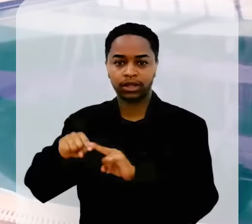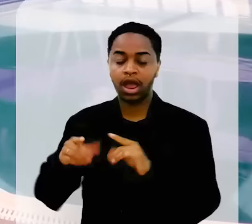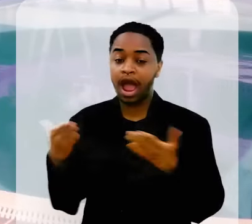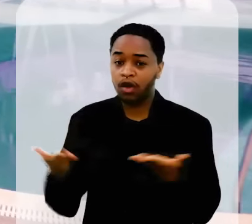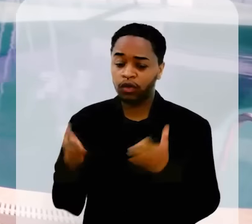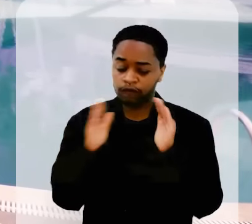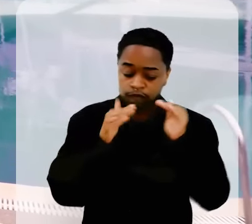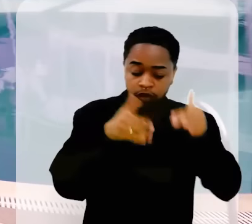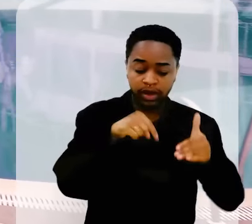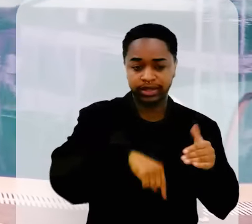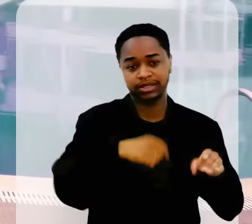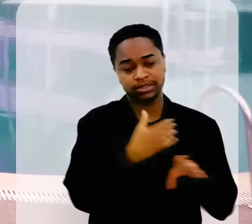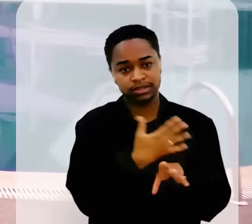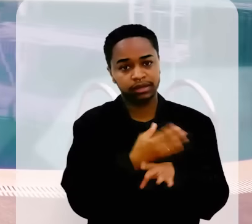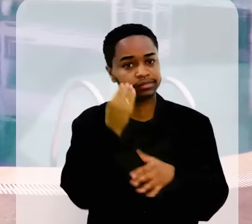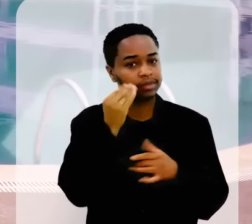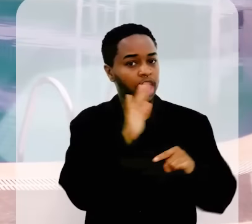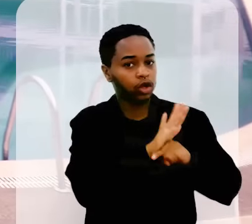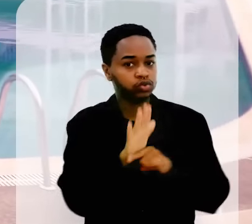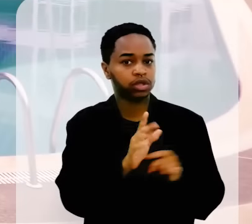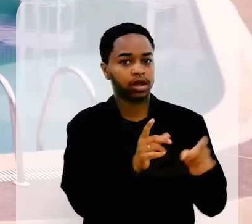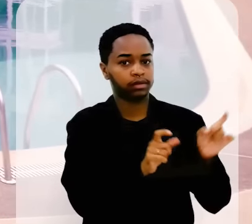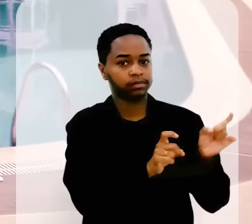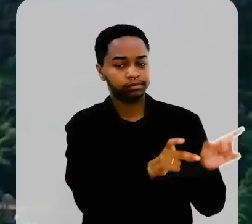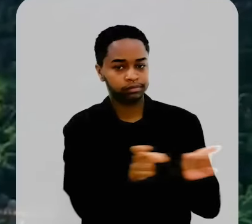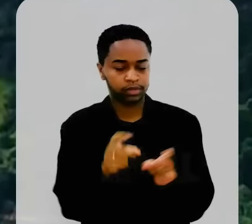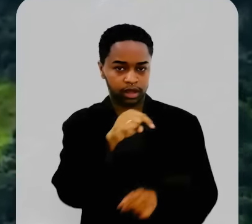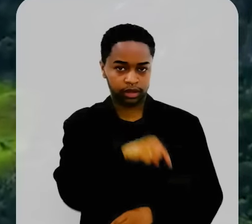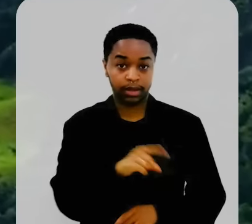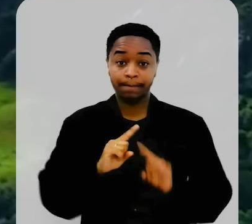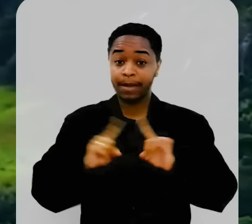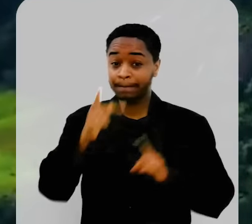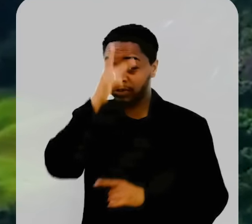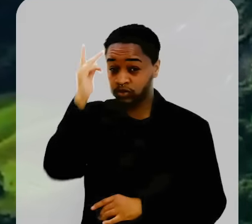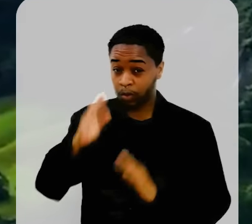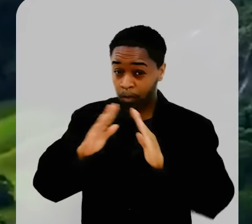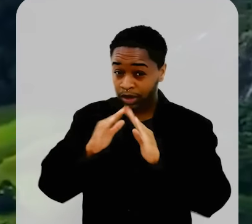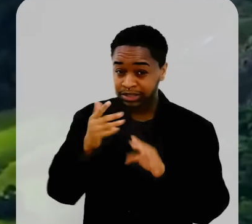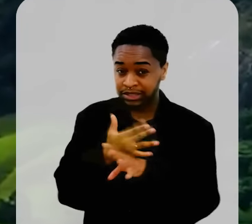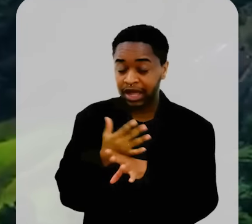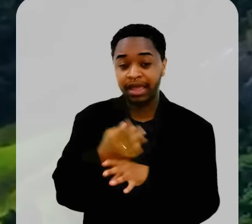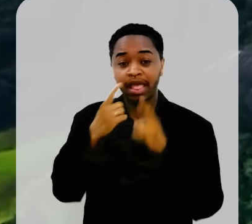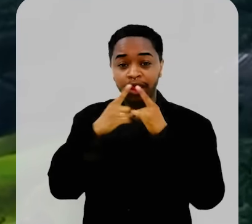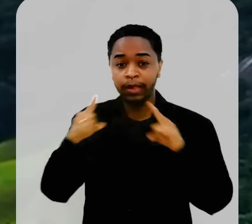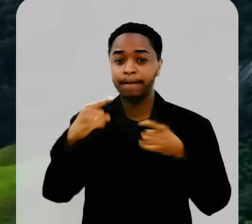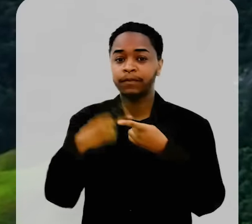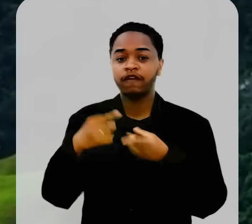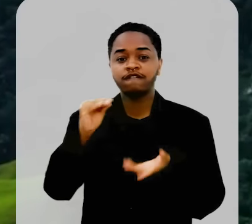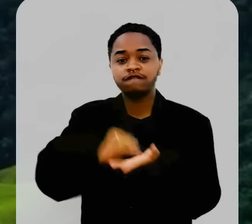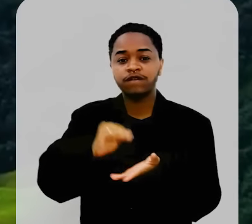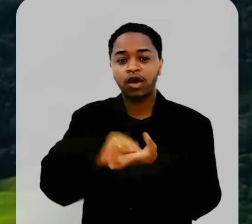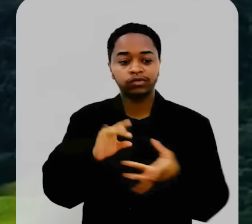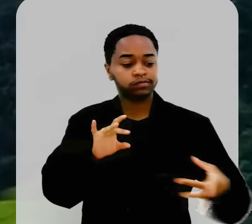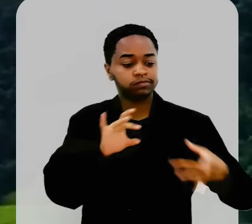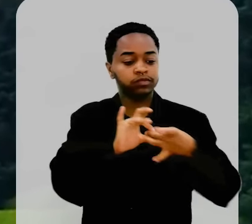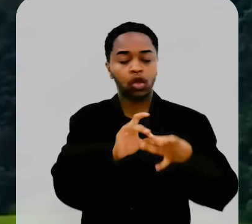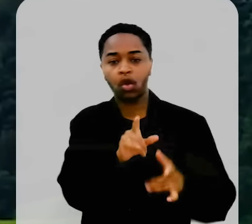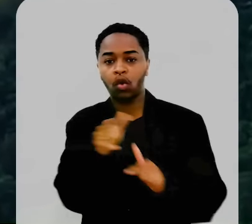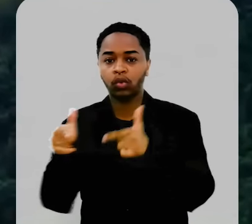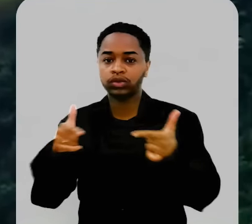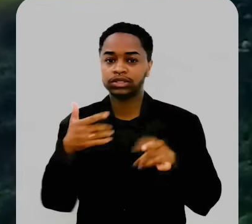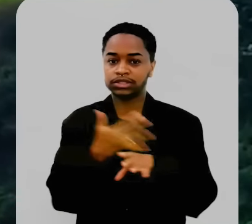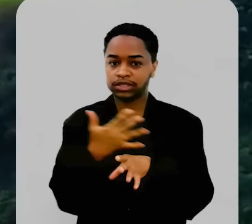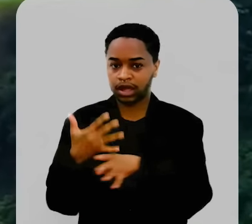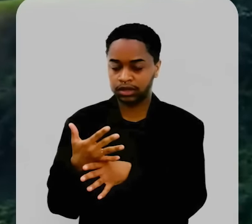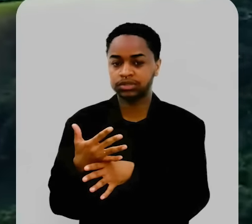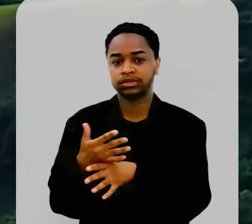focando um pouco mais aqui em Bom Jardim, até mesmo para favorecer o comércio local. Mas os moradores da cidade reclamam da falta de ligação entre outros